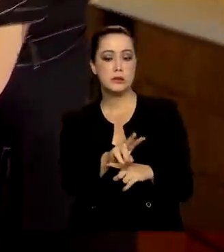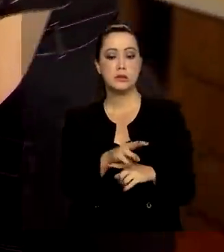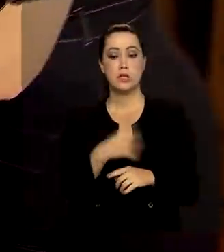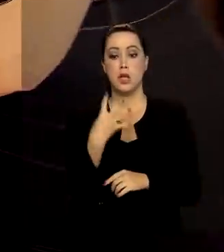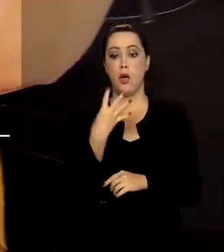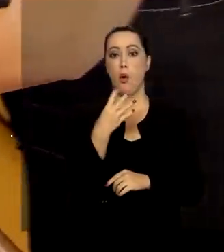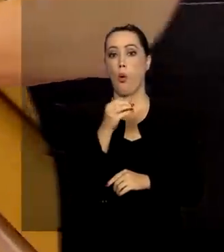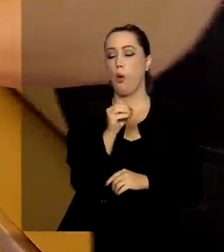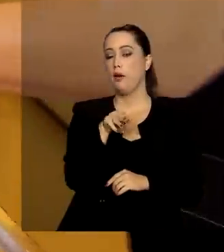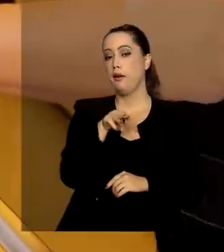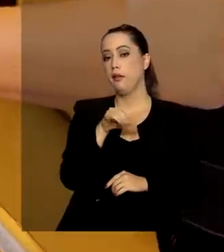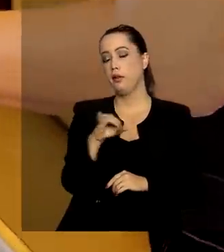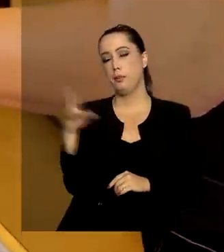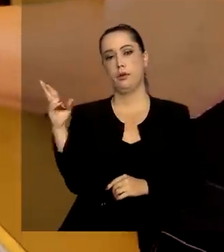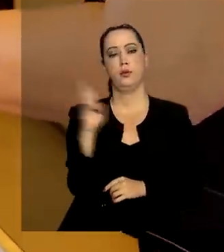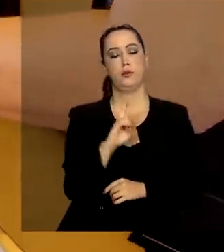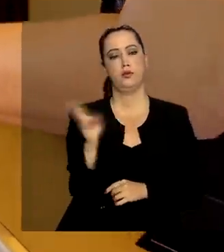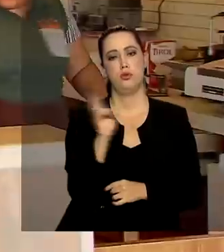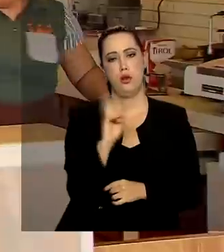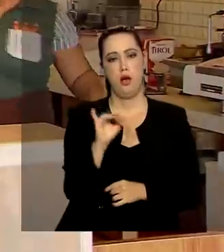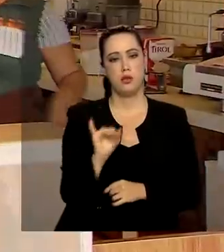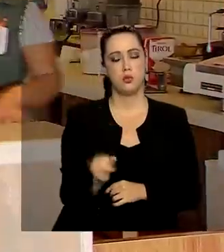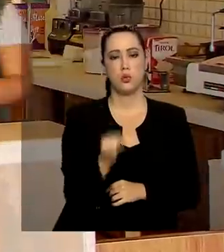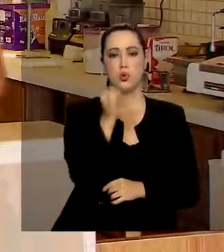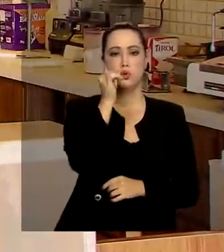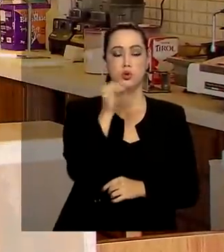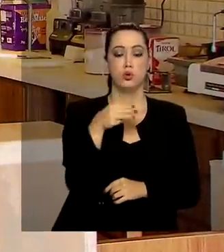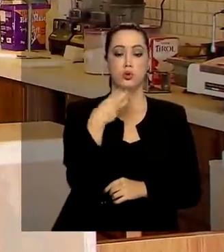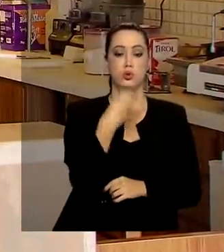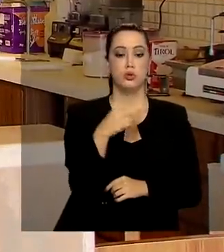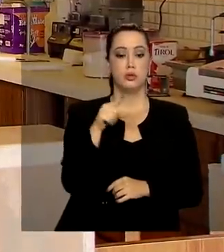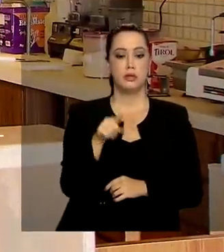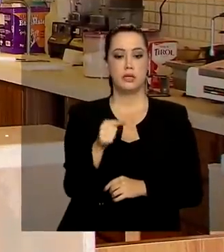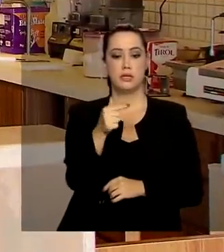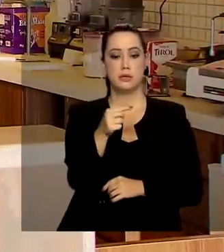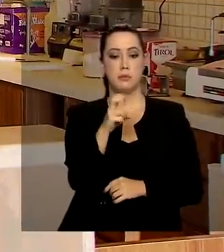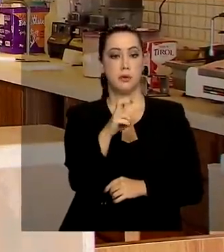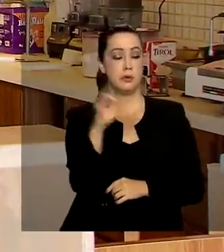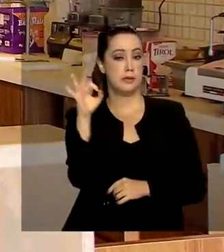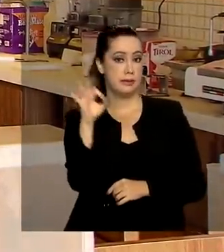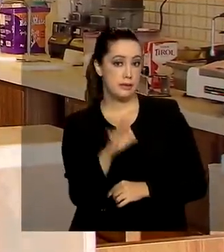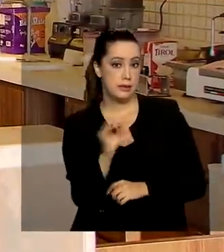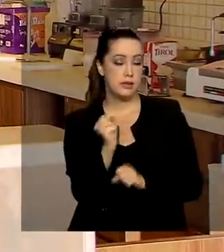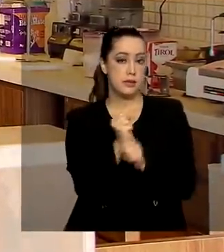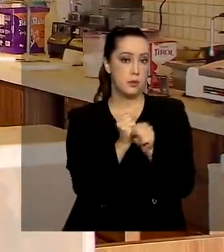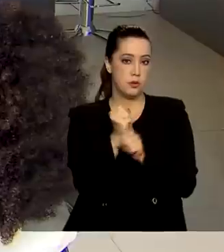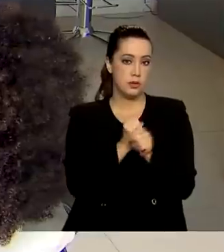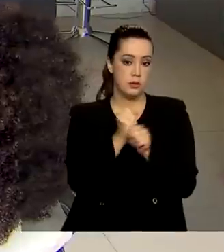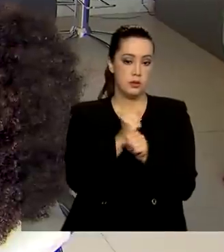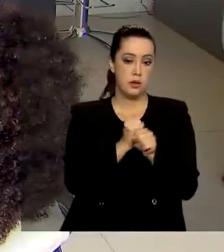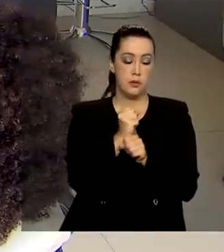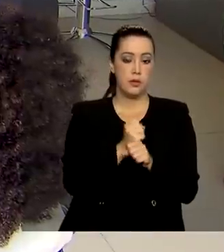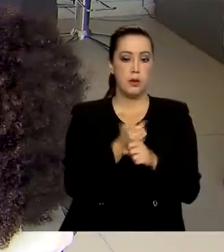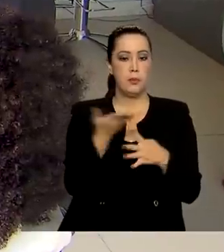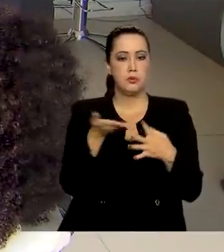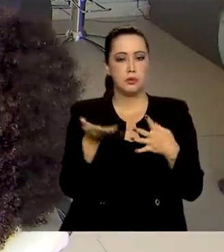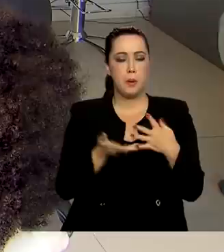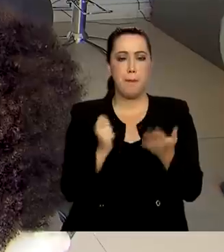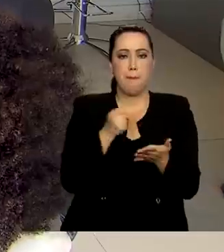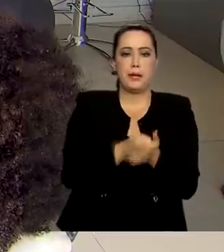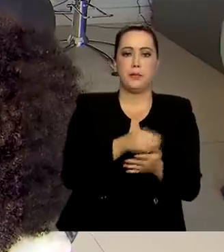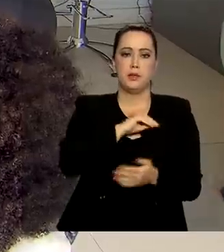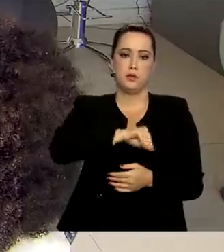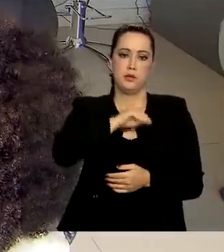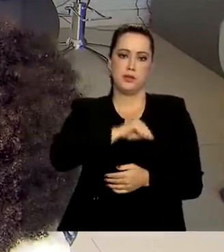40 bilhões de reais com juros de 3,75% ao ano para financiar a folha de